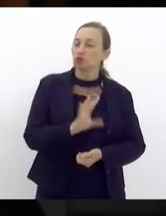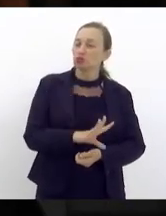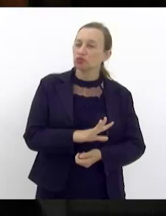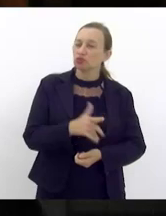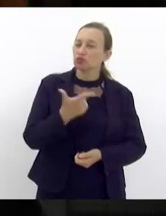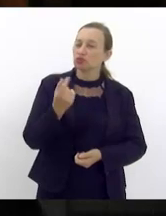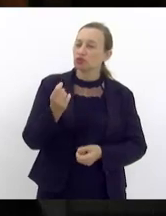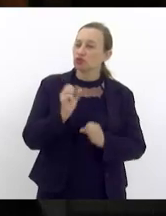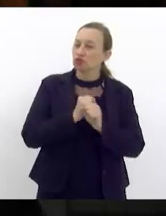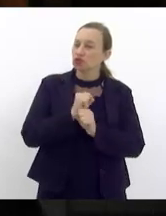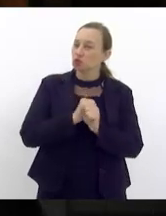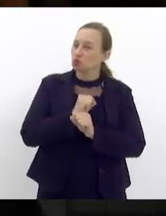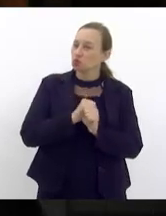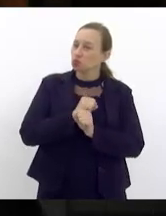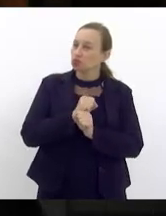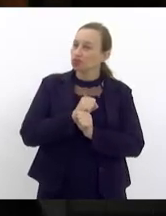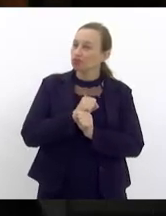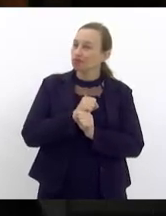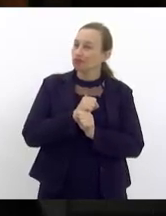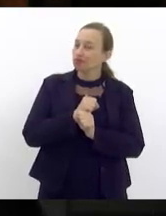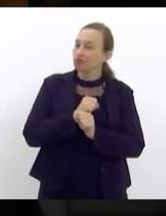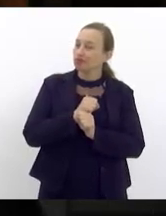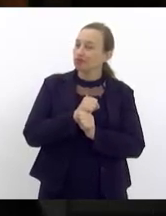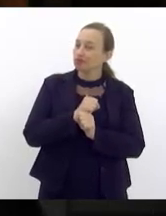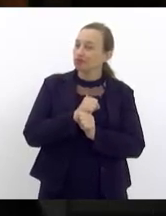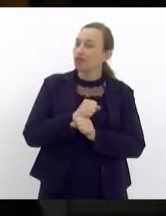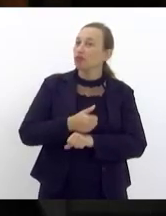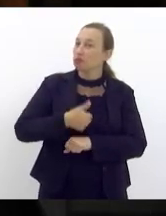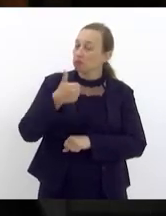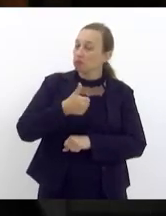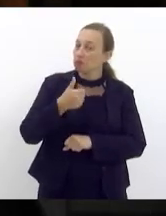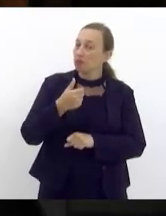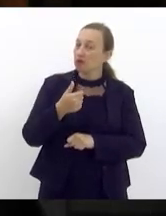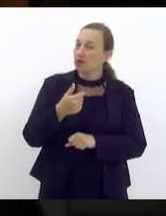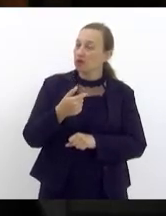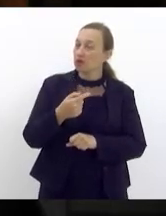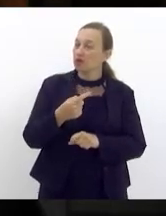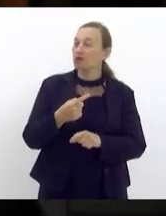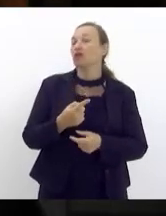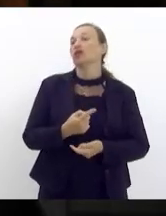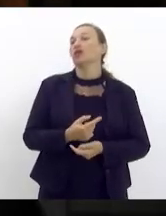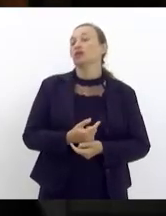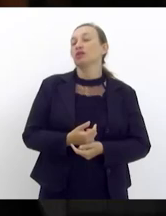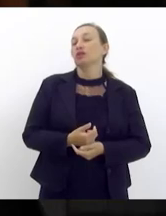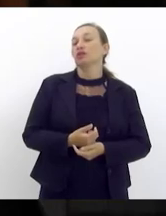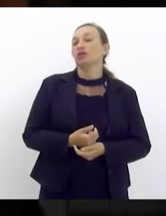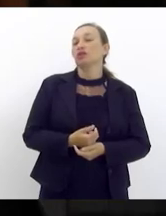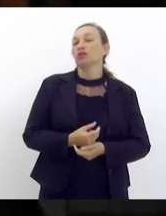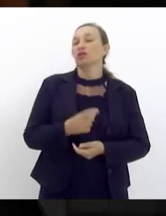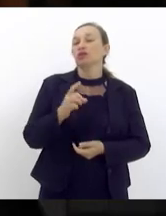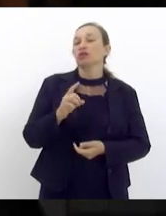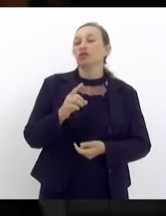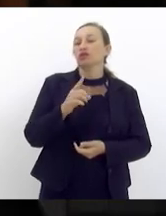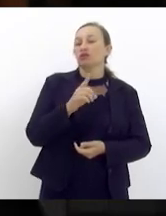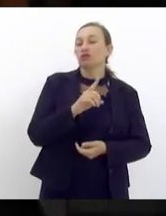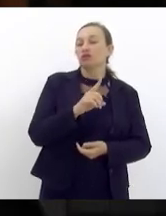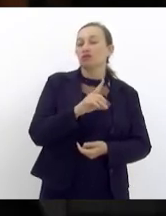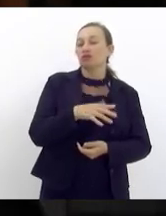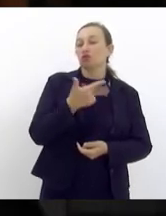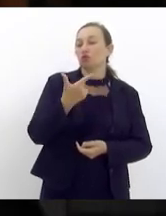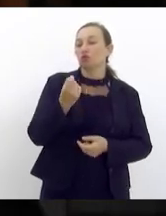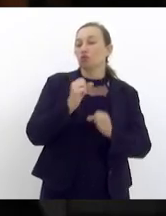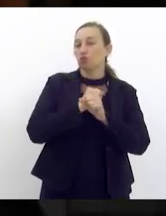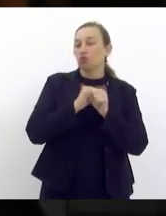20 anos pela primeira vez nos últimos 20 anos a secretaria